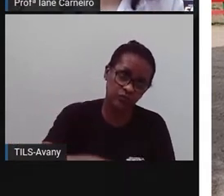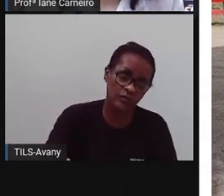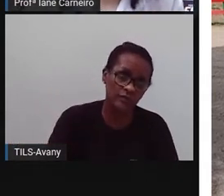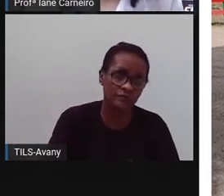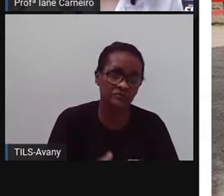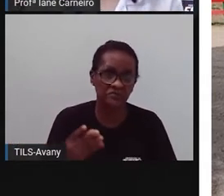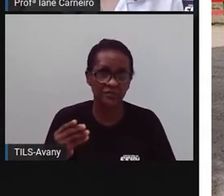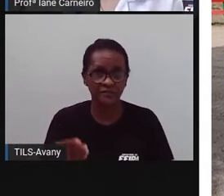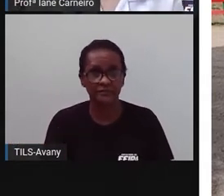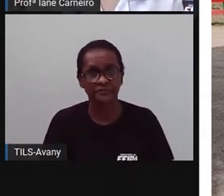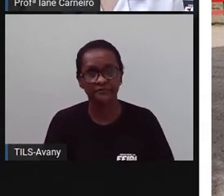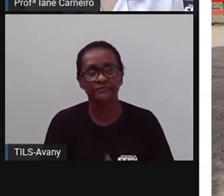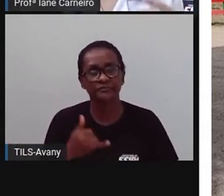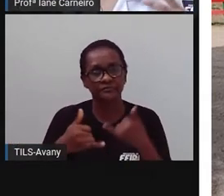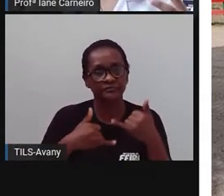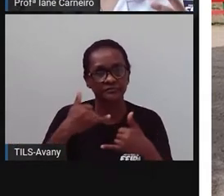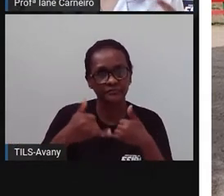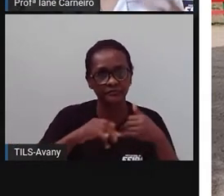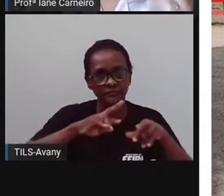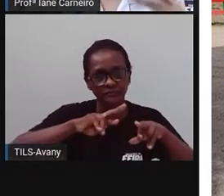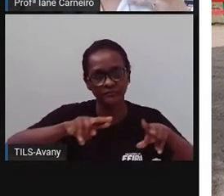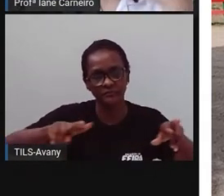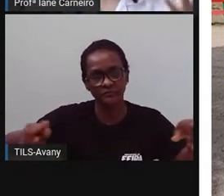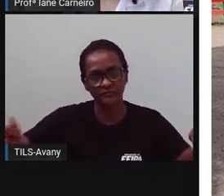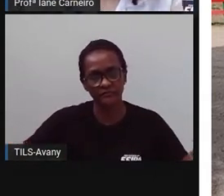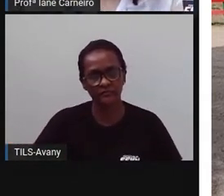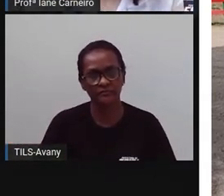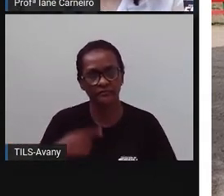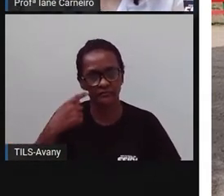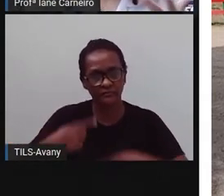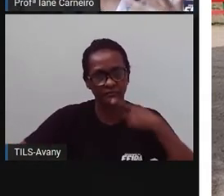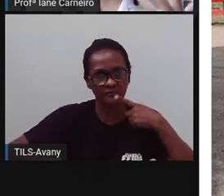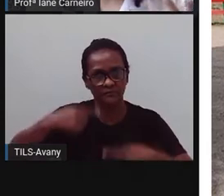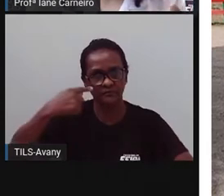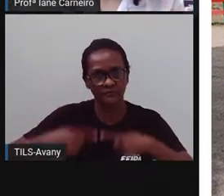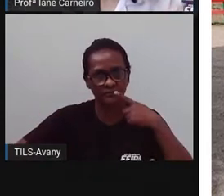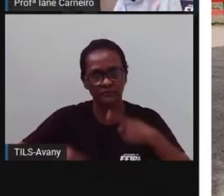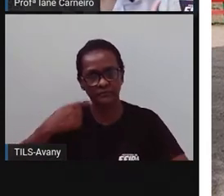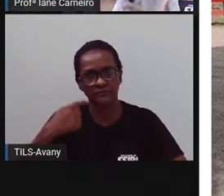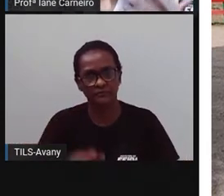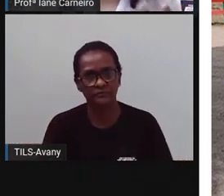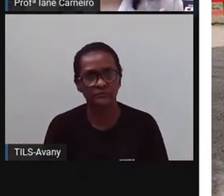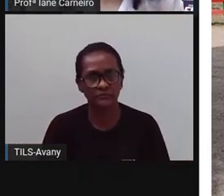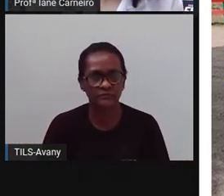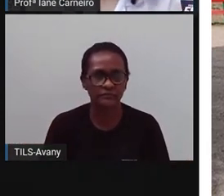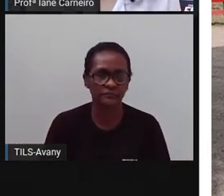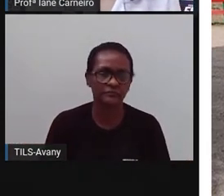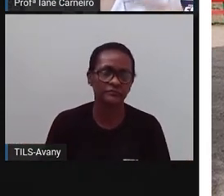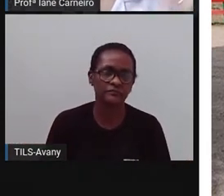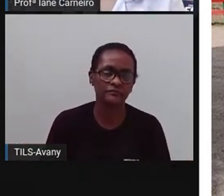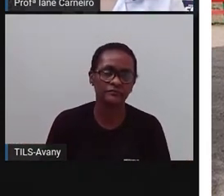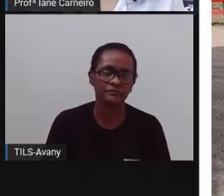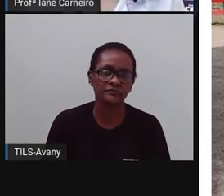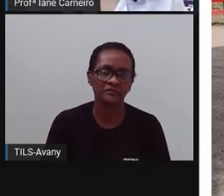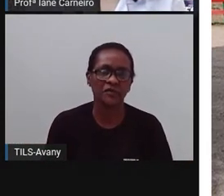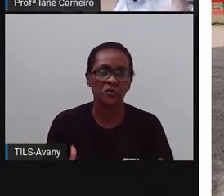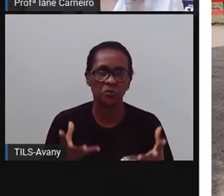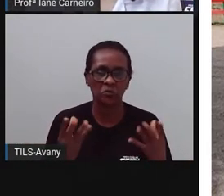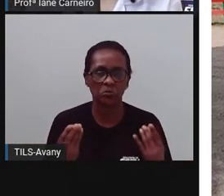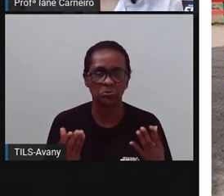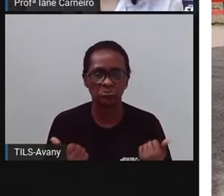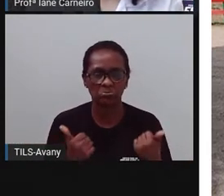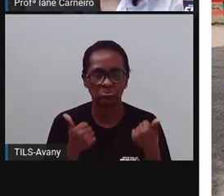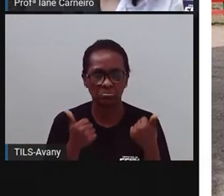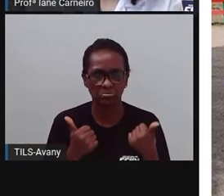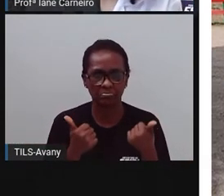competições também, a gente lá vê também a exposição de equipamentos, de tratores, né? Então, tudo isso lá